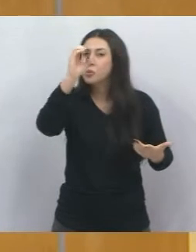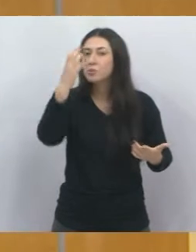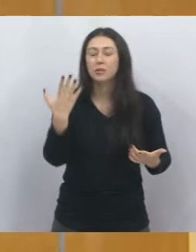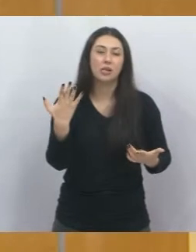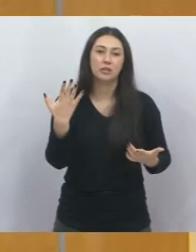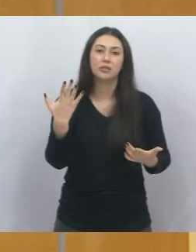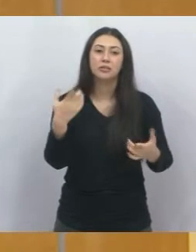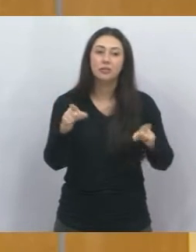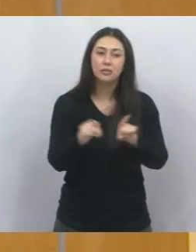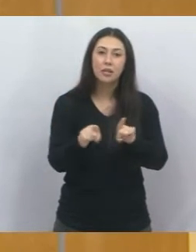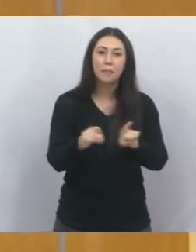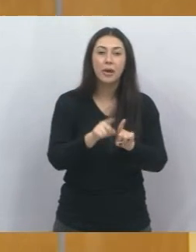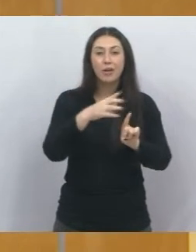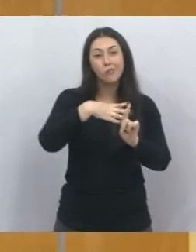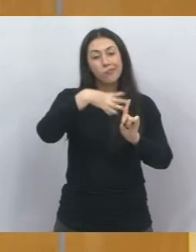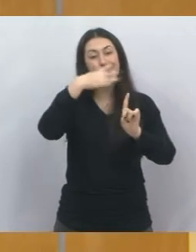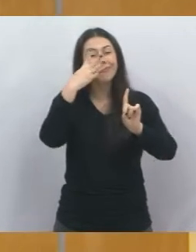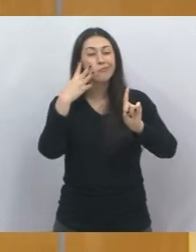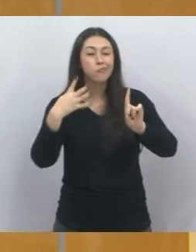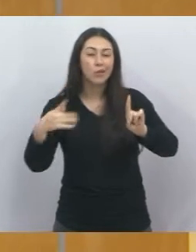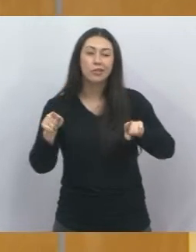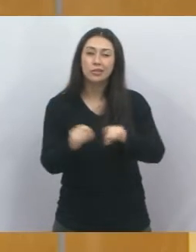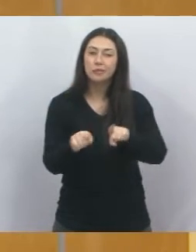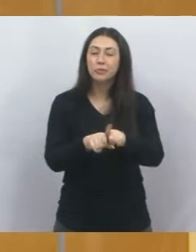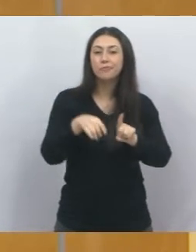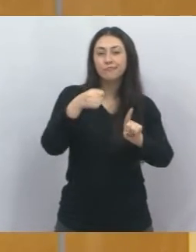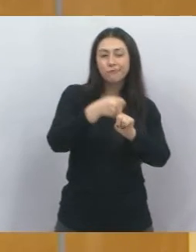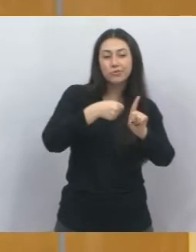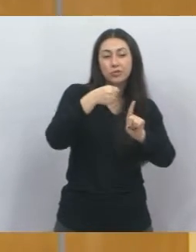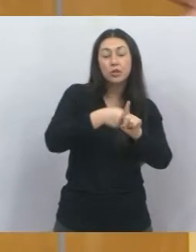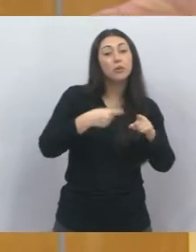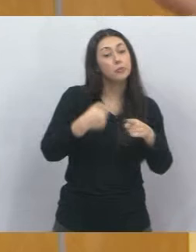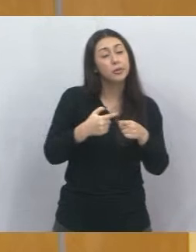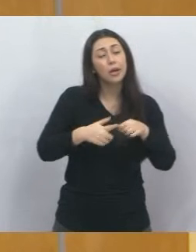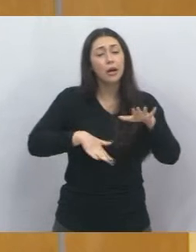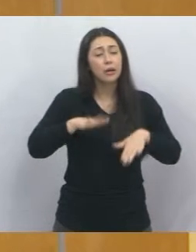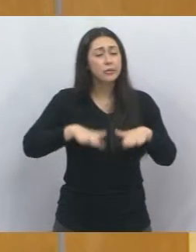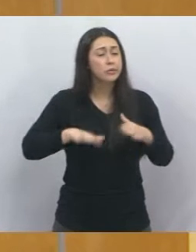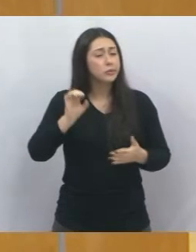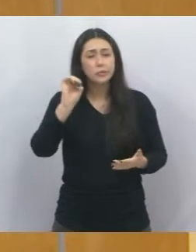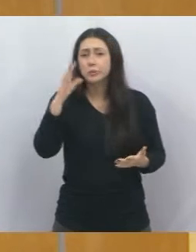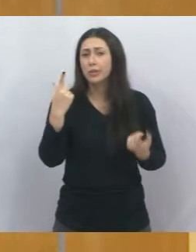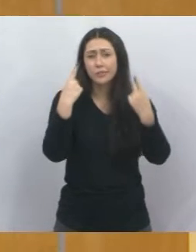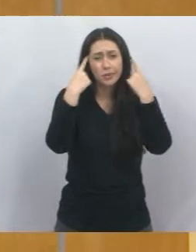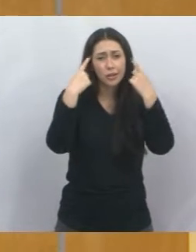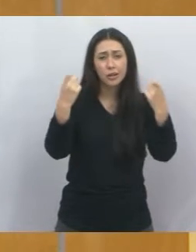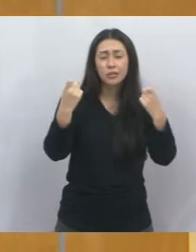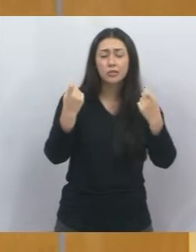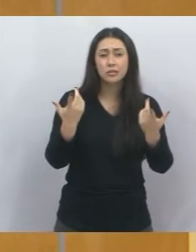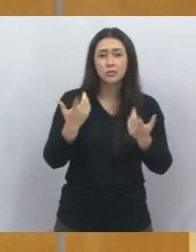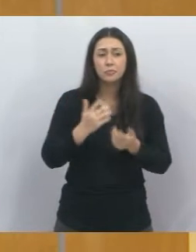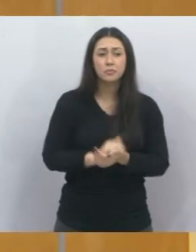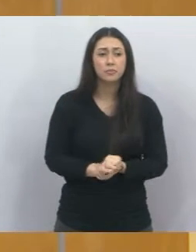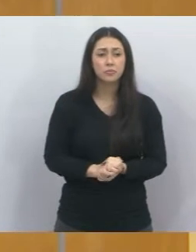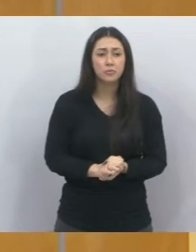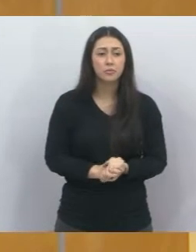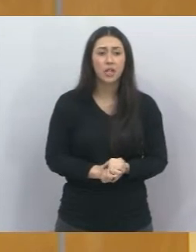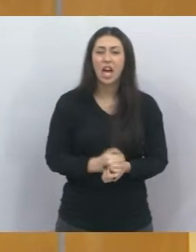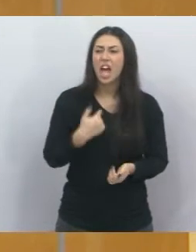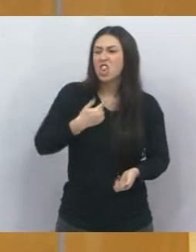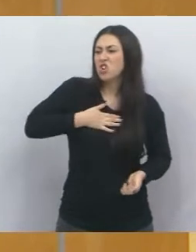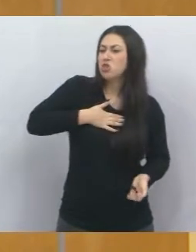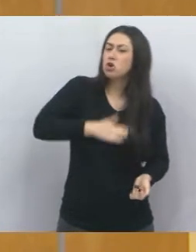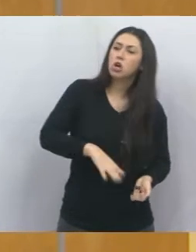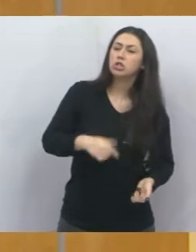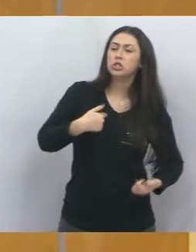com LGBTs também do Brasil. Porque pode acontecer violência, né, não aceita, eu não